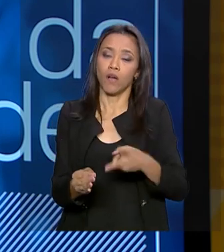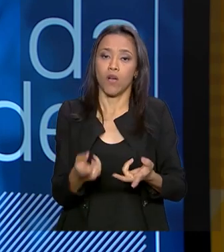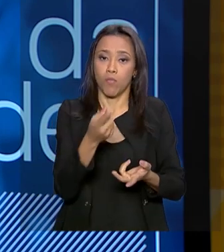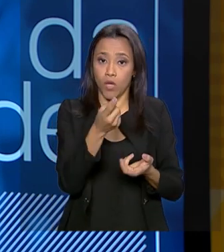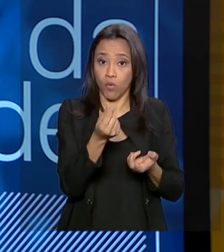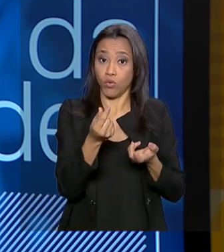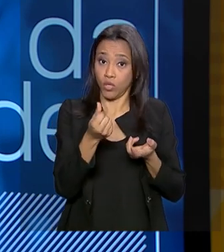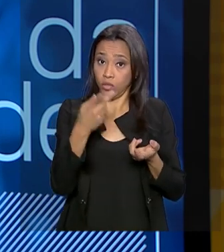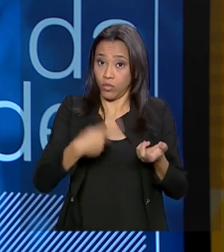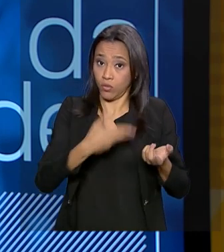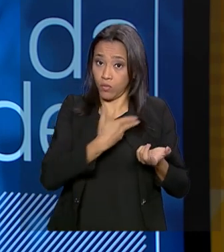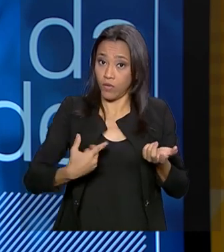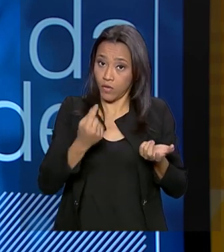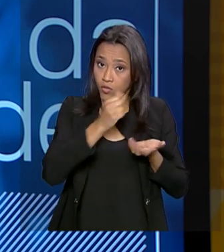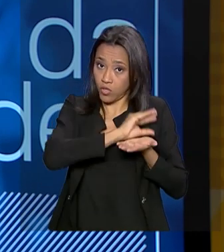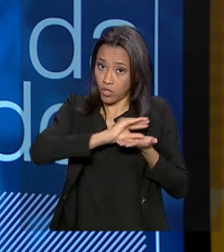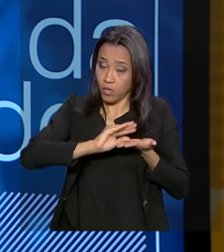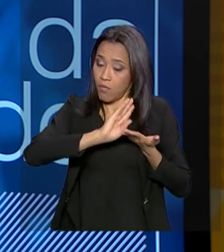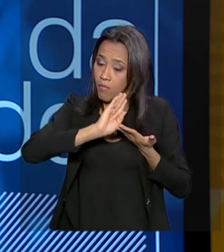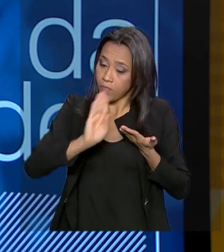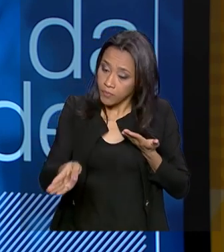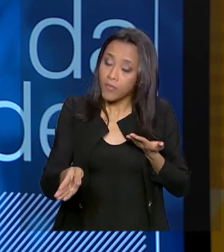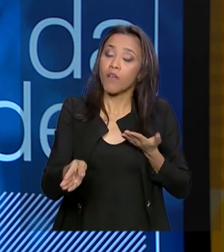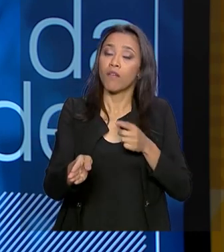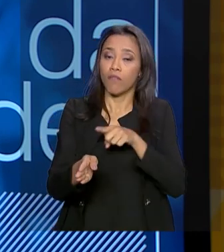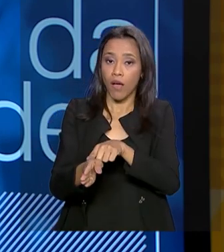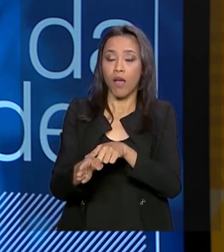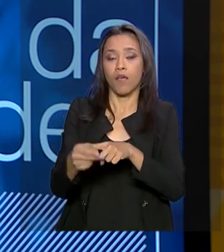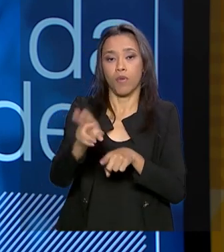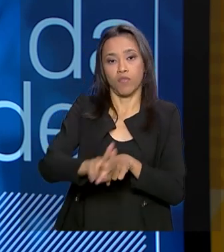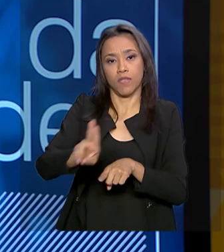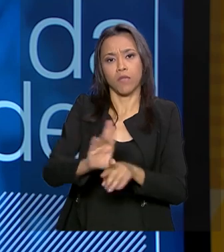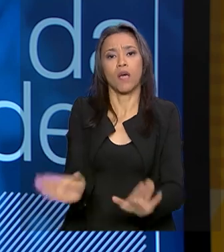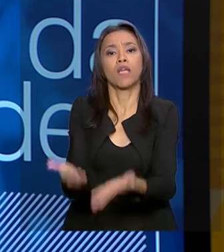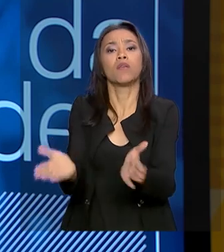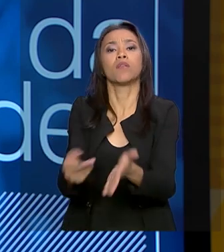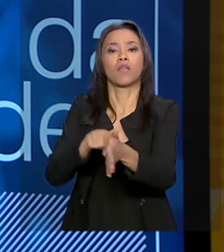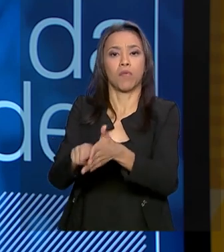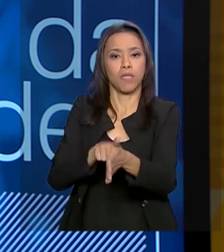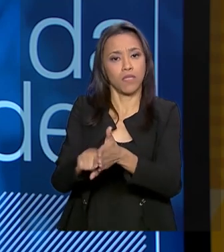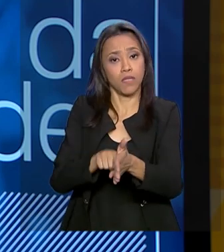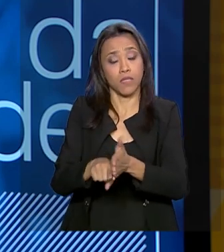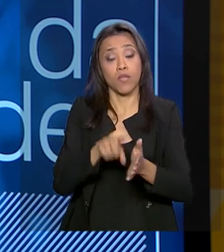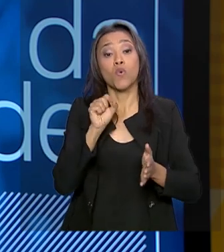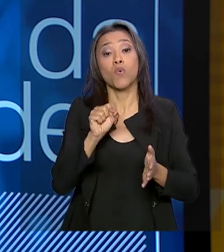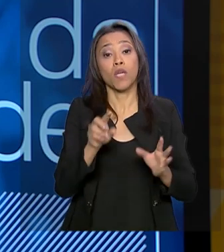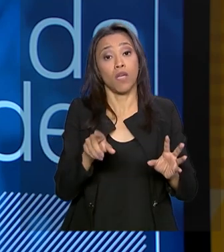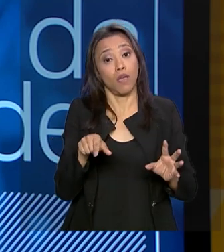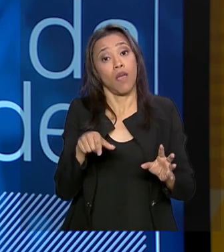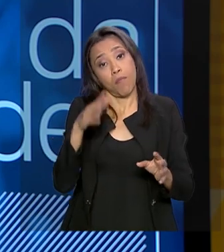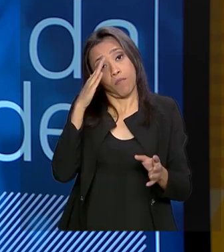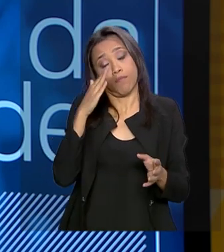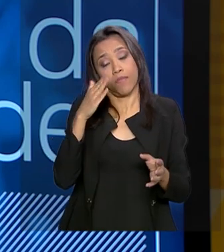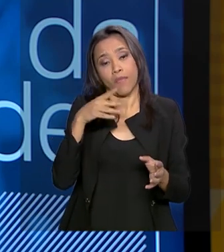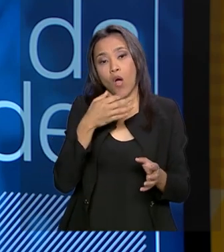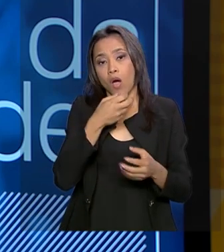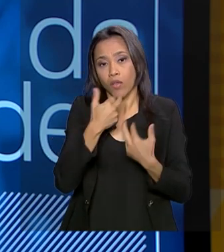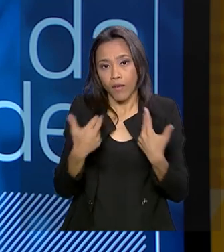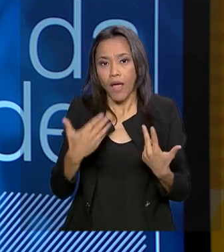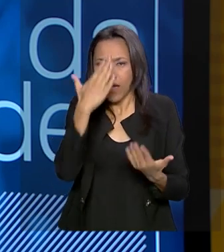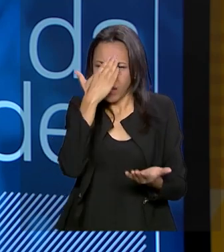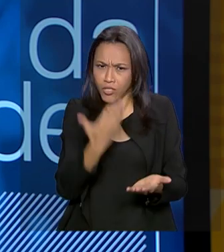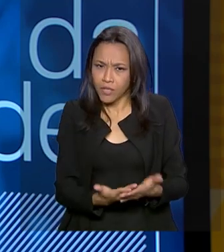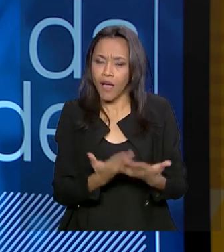destinado para as universidades. Então, o orçamento público também fomentará a pesquisa. O que a gente está trazendo é, por acreditar muito e sermos